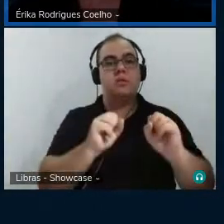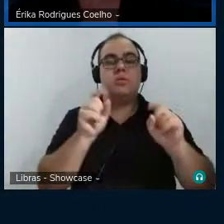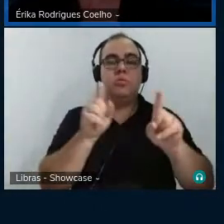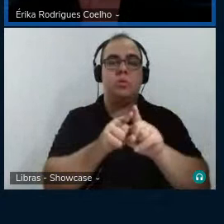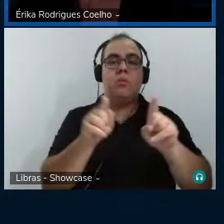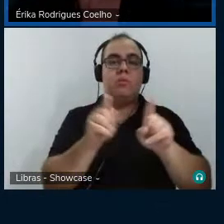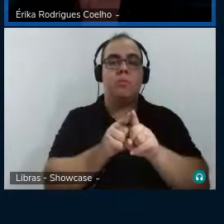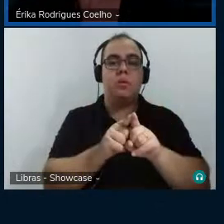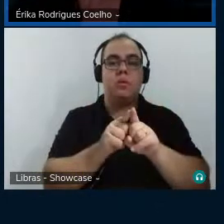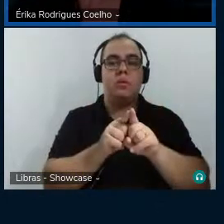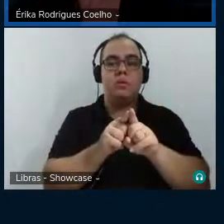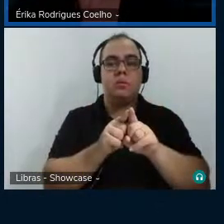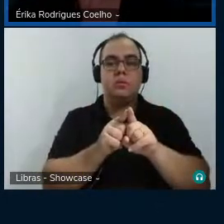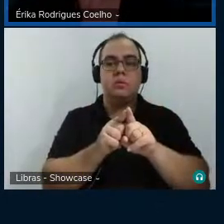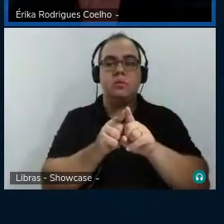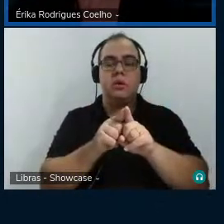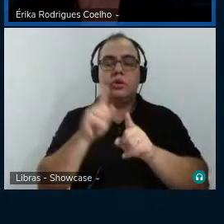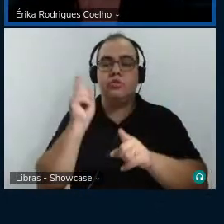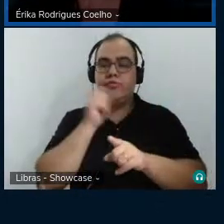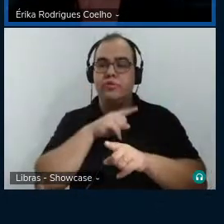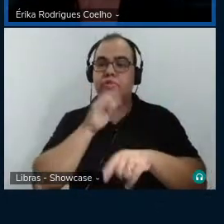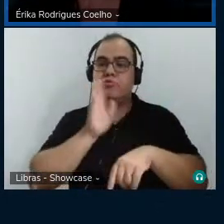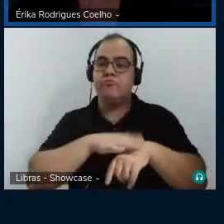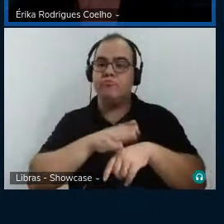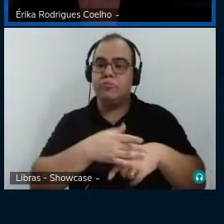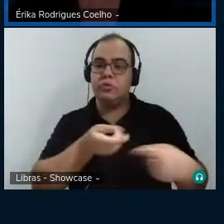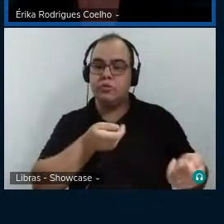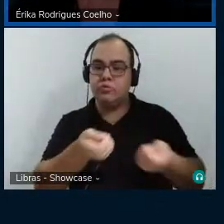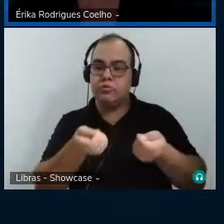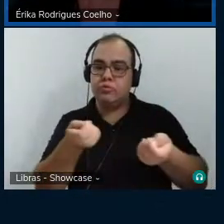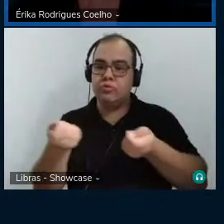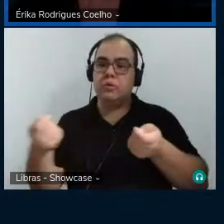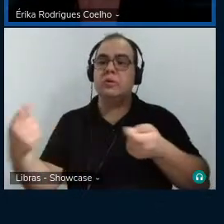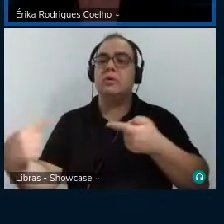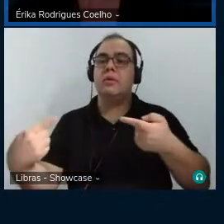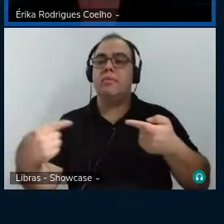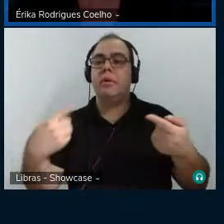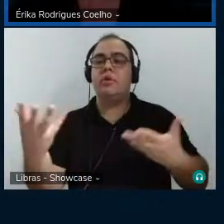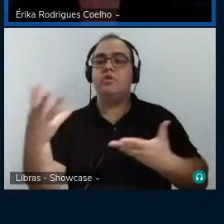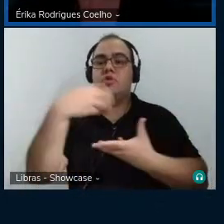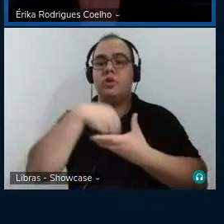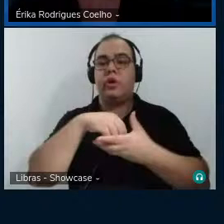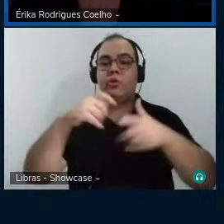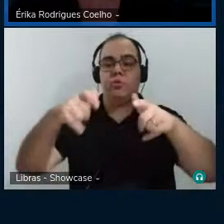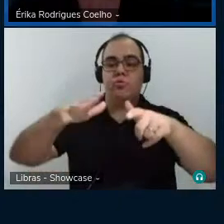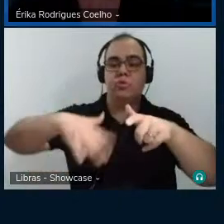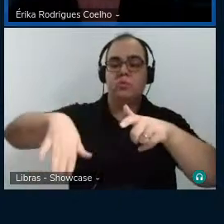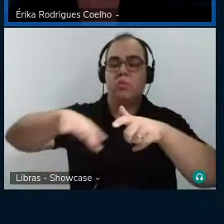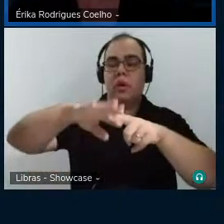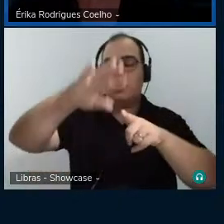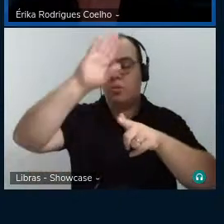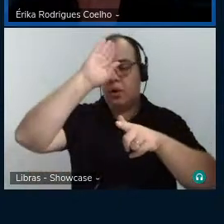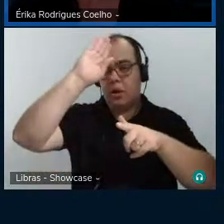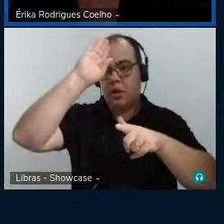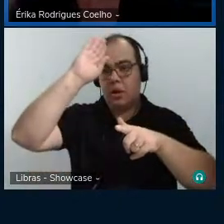e também a difícil manutenção do debate racial, dentro do espaço acadêmico,